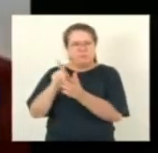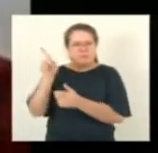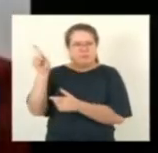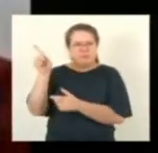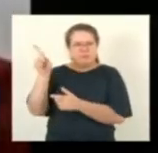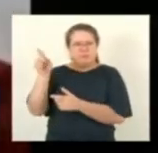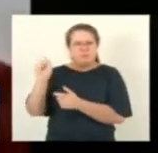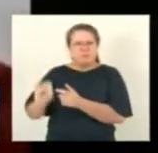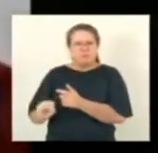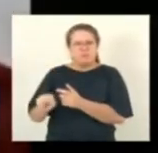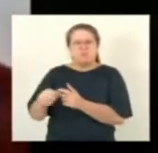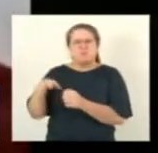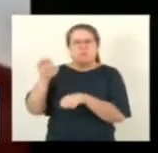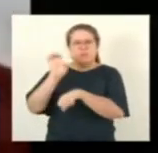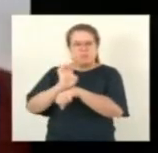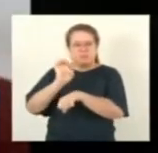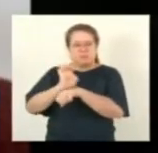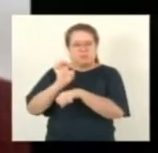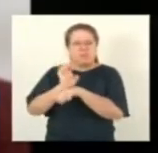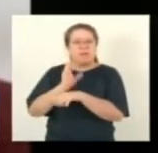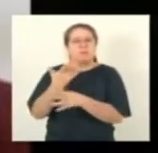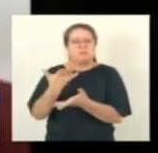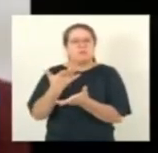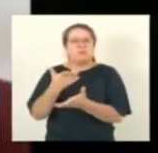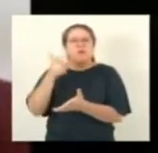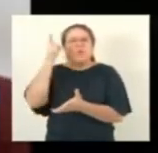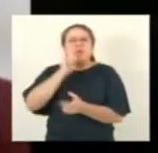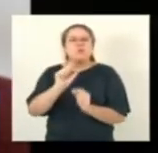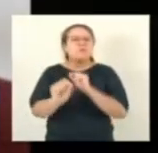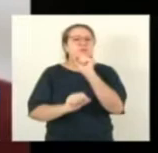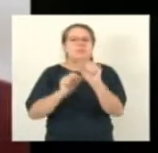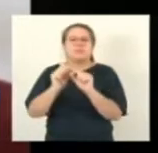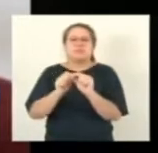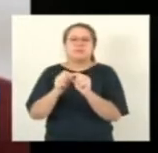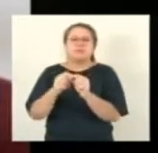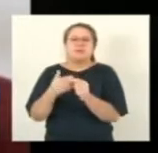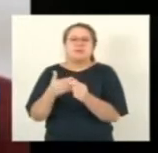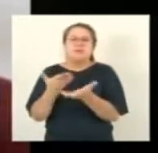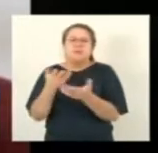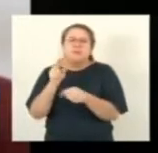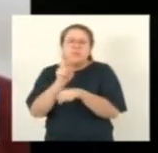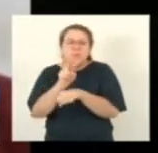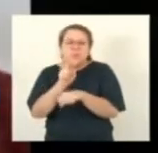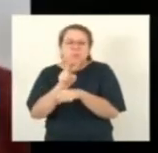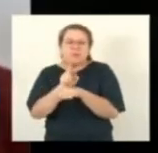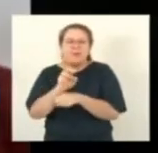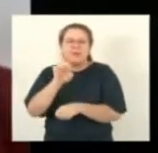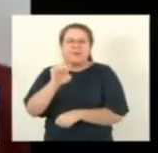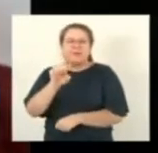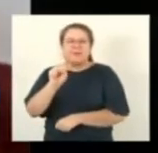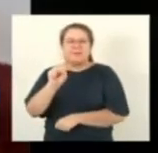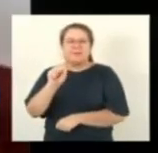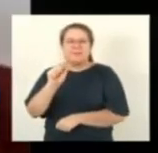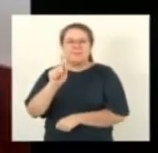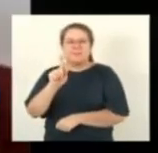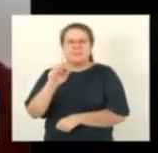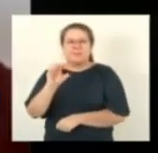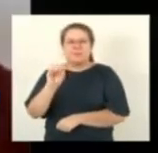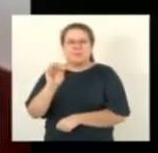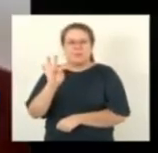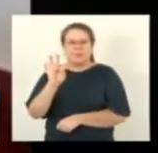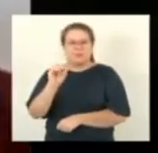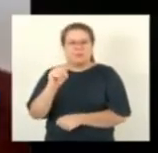encontrasse uma condição de fazer o tratamento do esgoto que deságua tudo no rio Viado. Em Plano